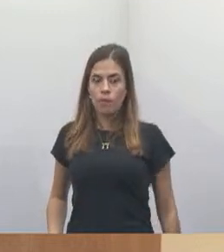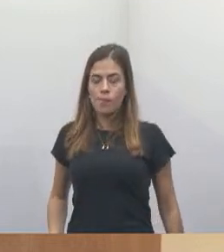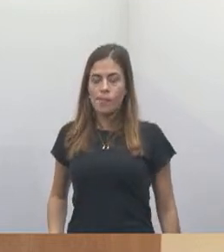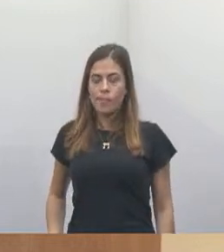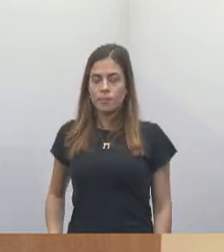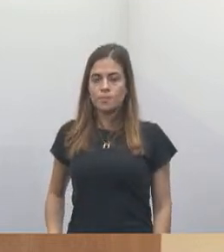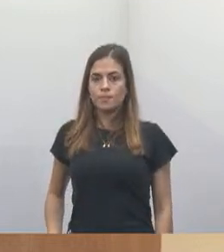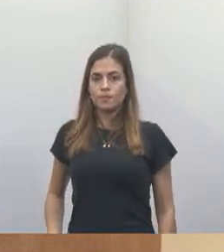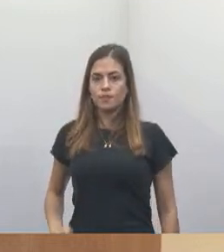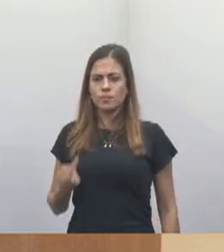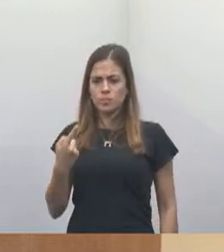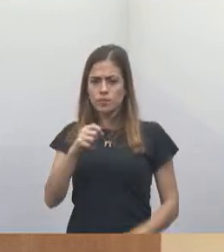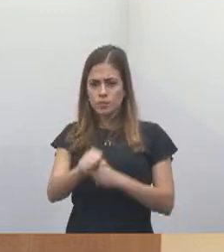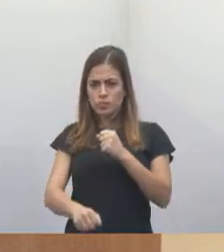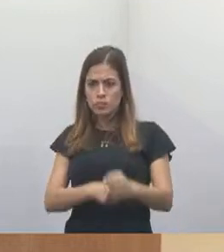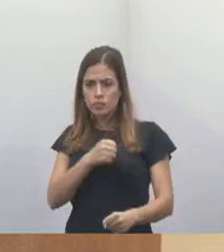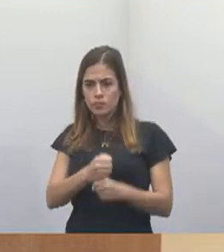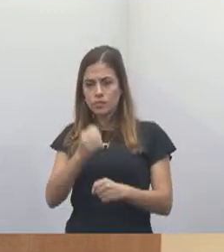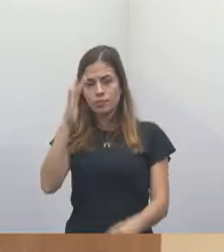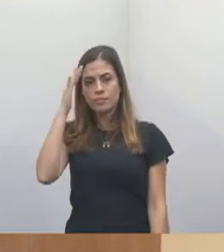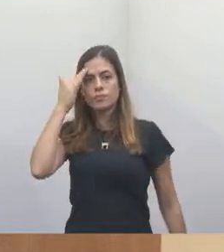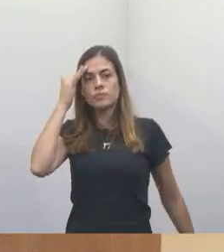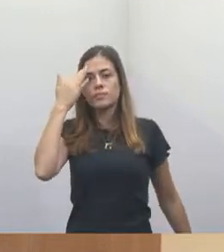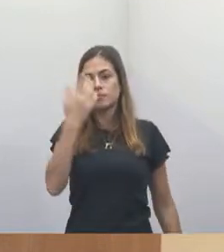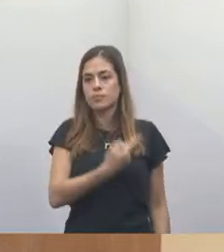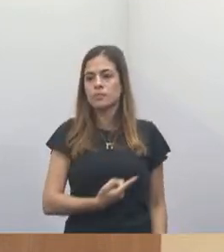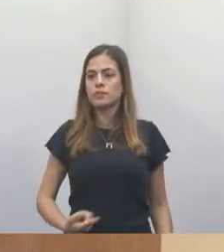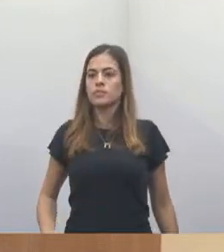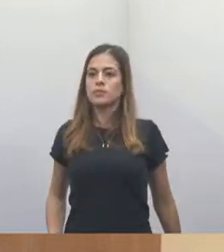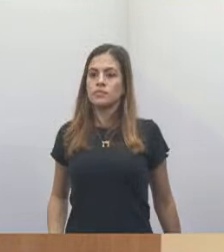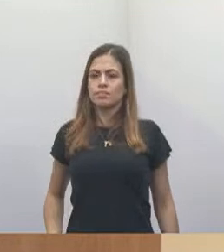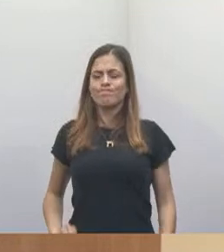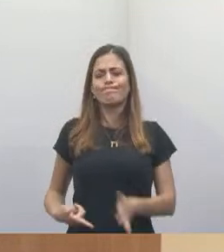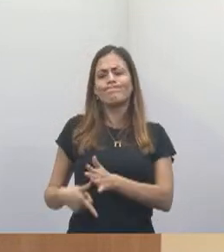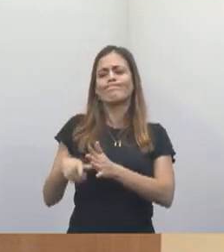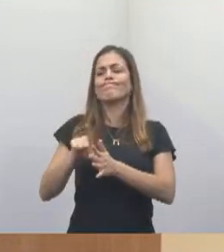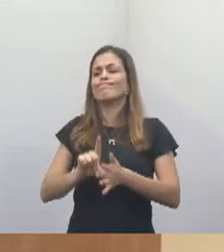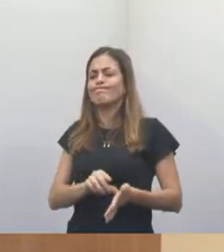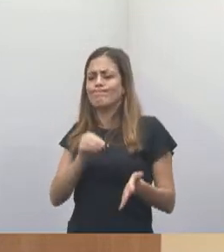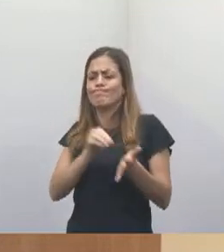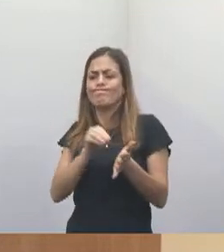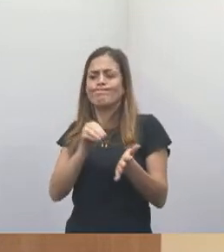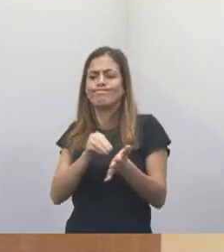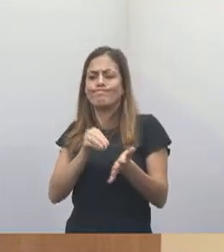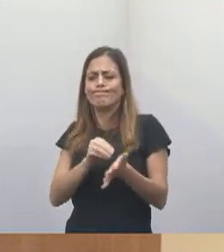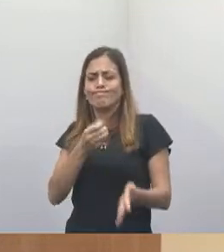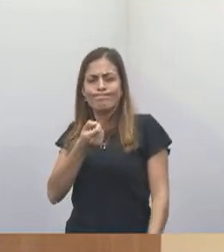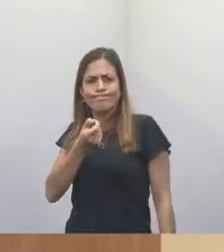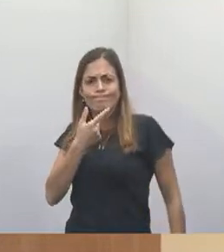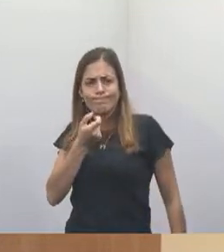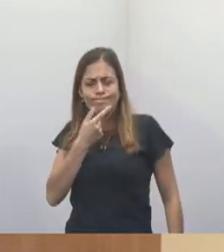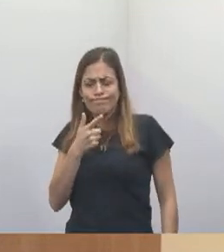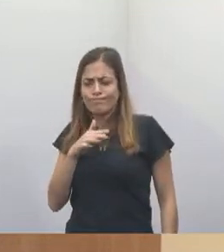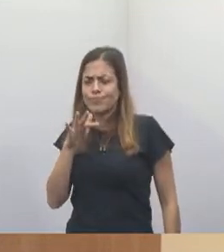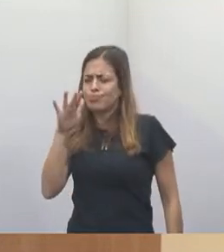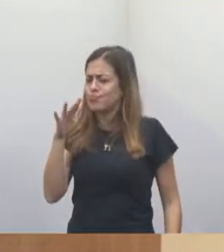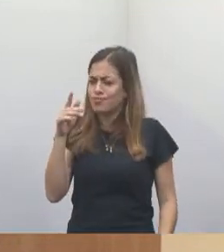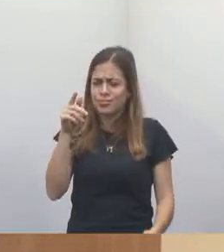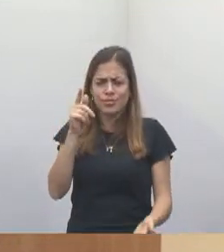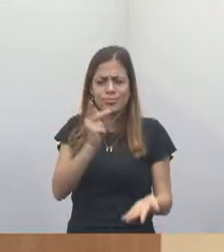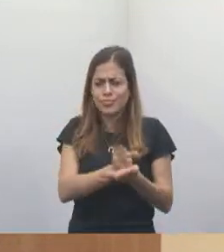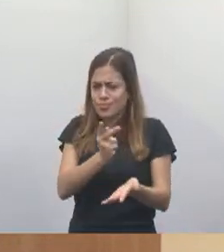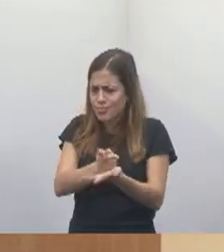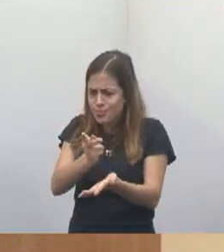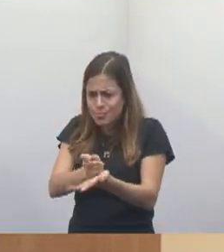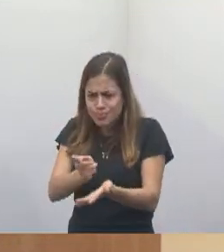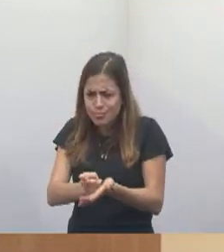Está aí há um ano, a gente entende bem que o governador anterior também deixou faltar medicamento a todo tempo na farmácia de alto